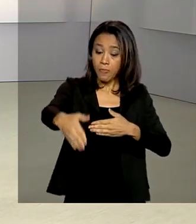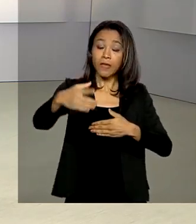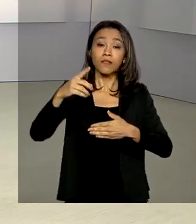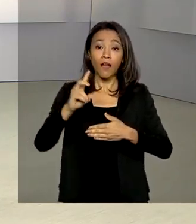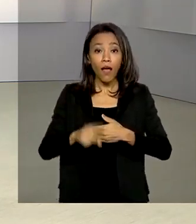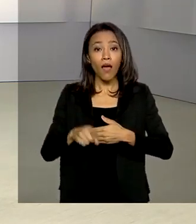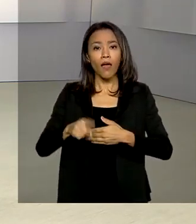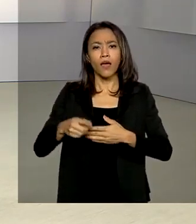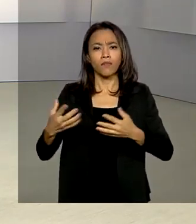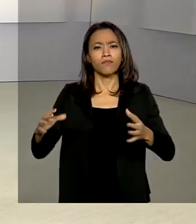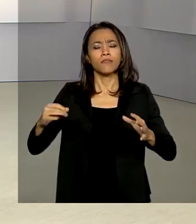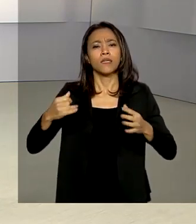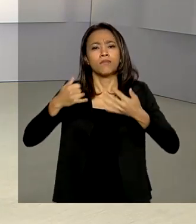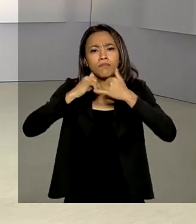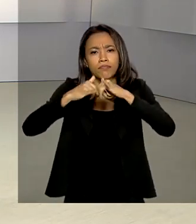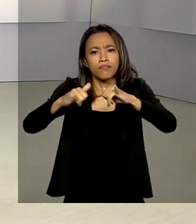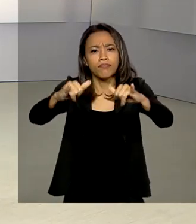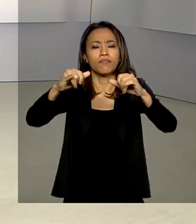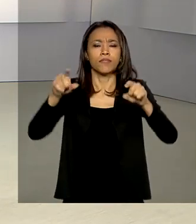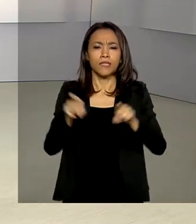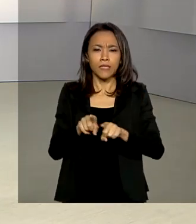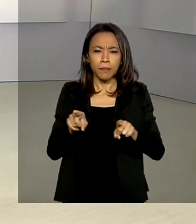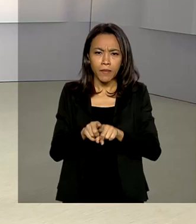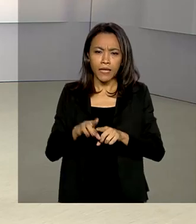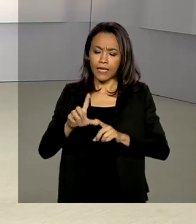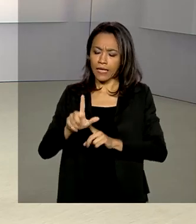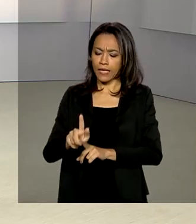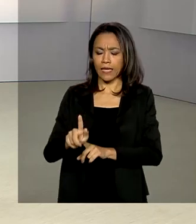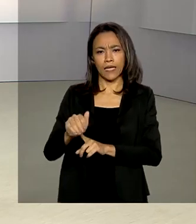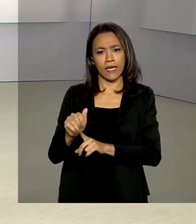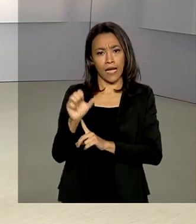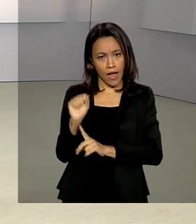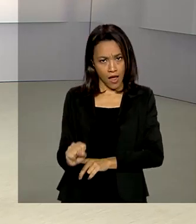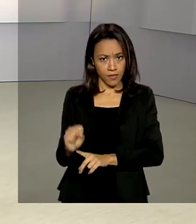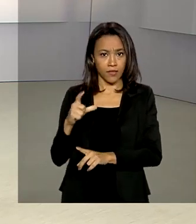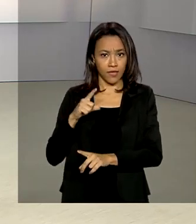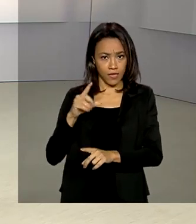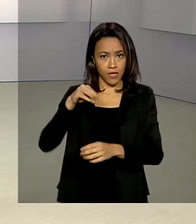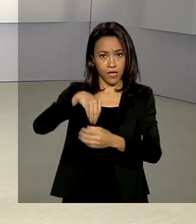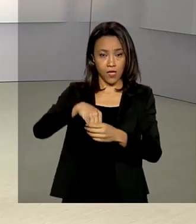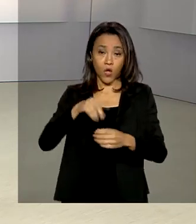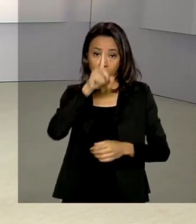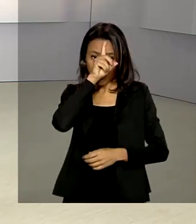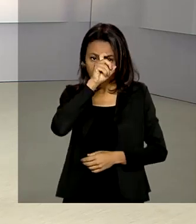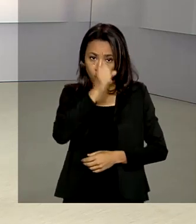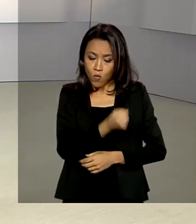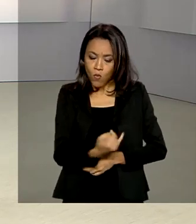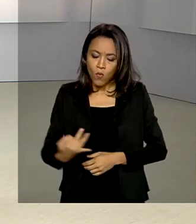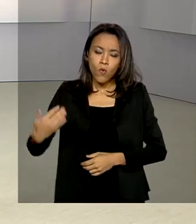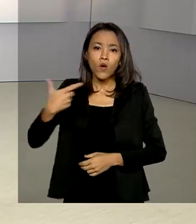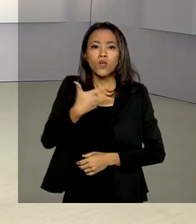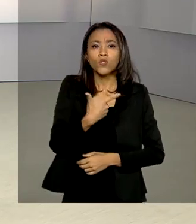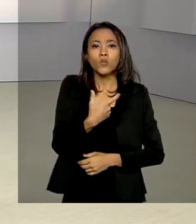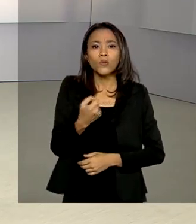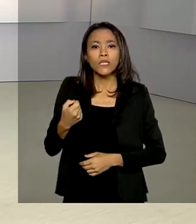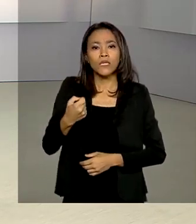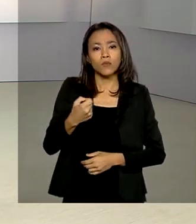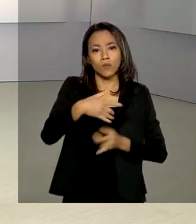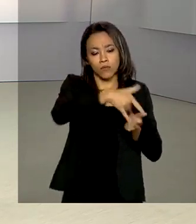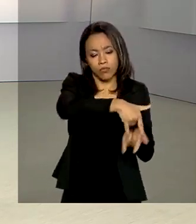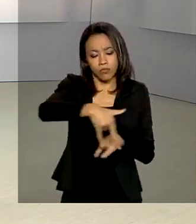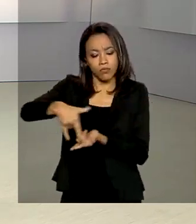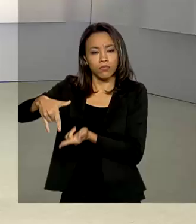ligação de energia e a instalação da central de gás. O hospital vai ter 200 leitos para unidades de tratamento semi